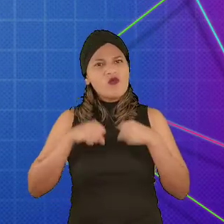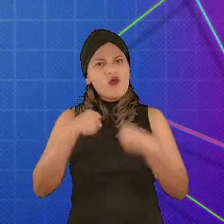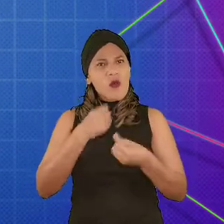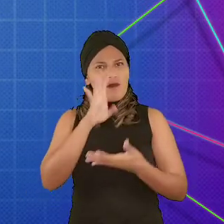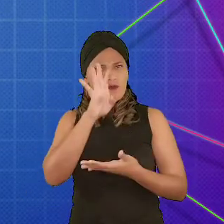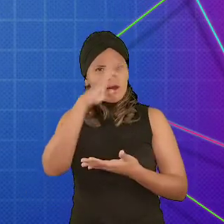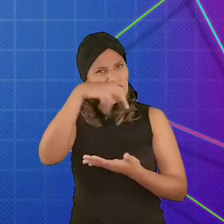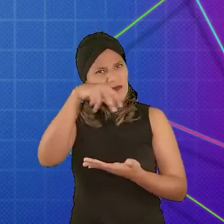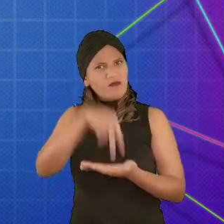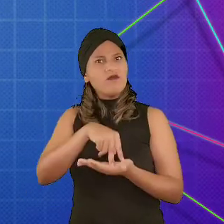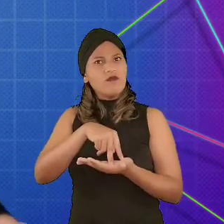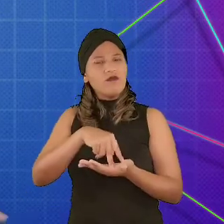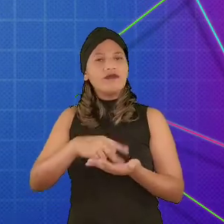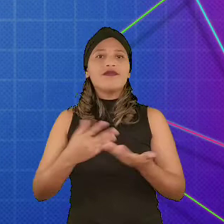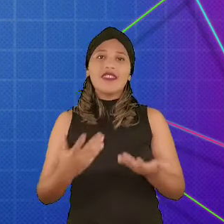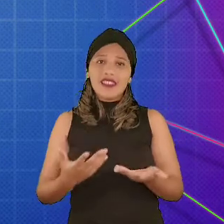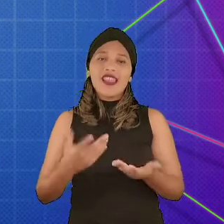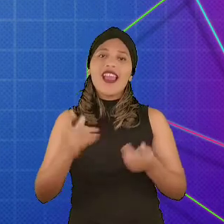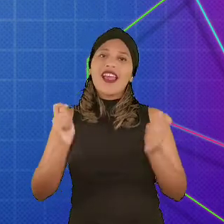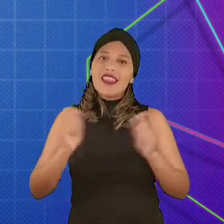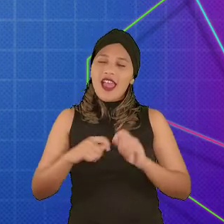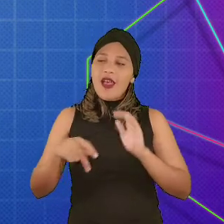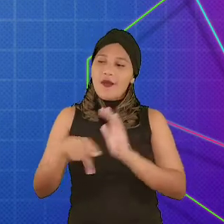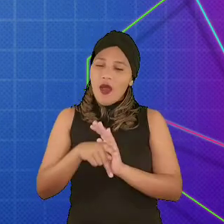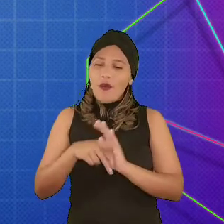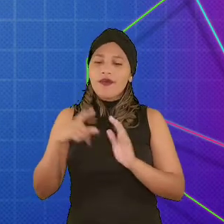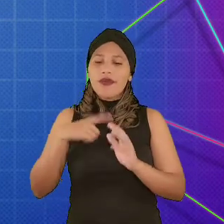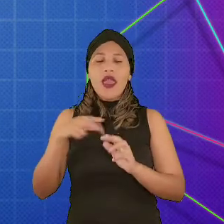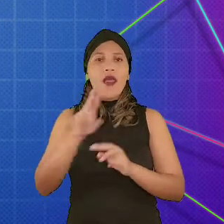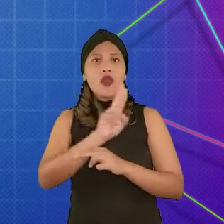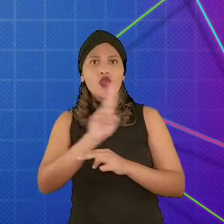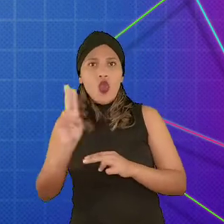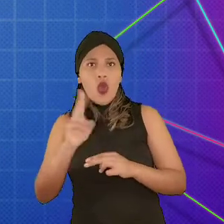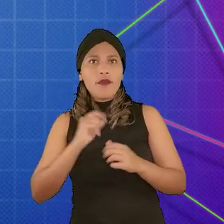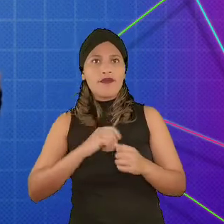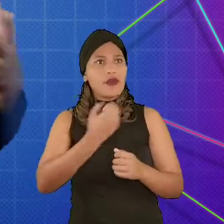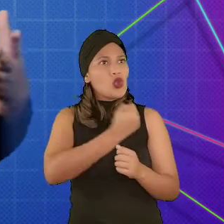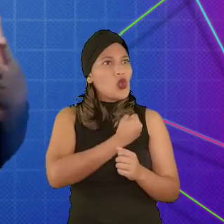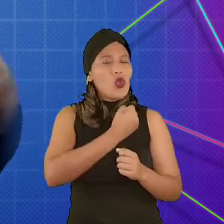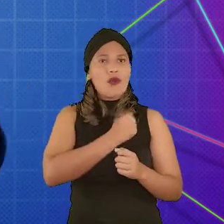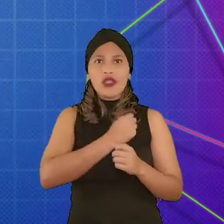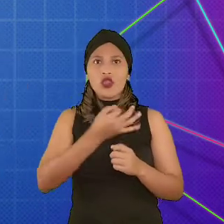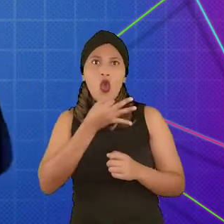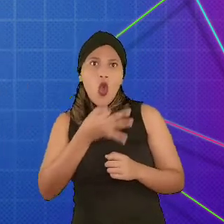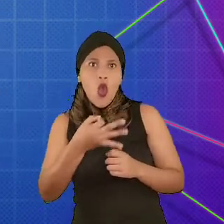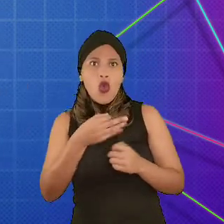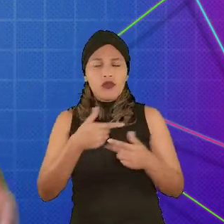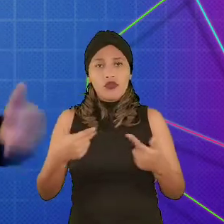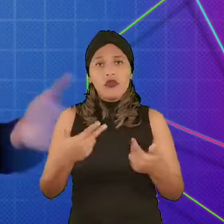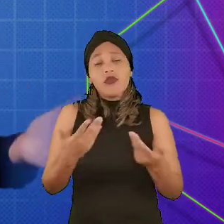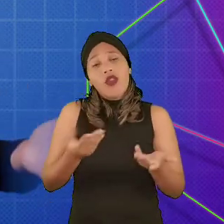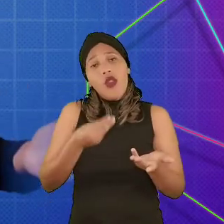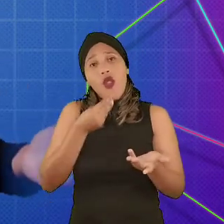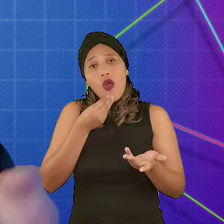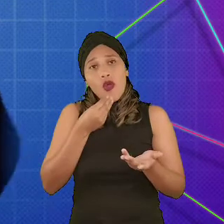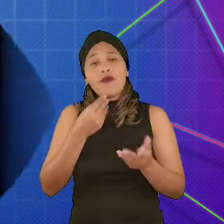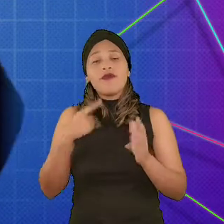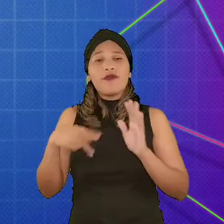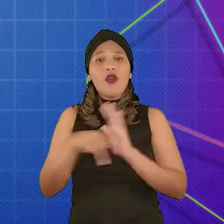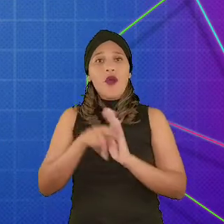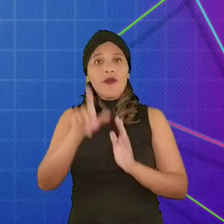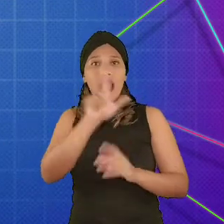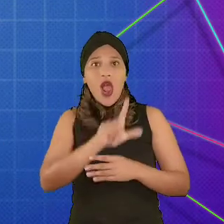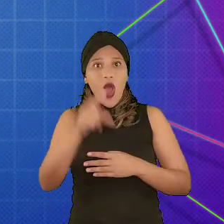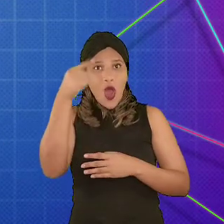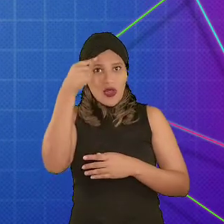solucionar. Assim, podem ter puzzles de palavras, números visuais, sonoros e lógico. Ainda, pessoal,